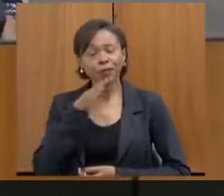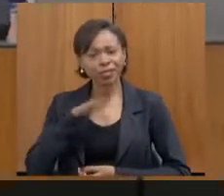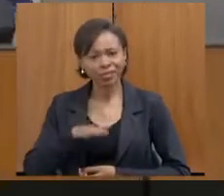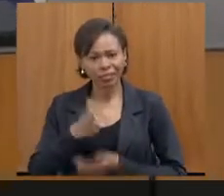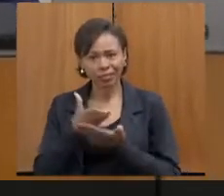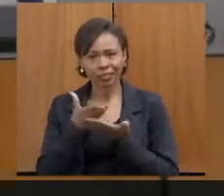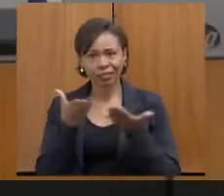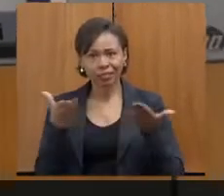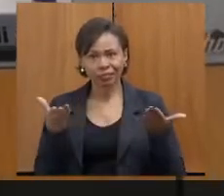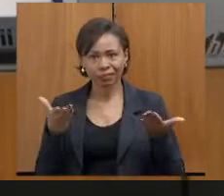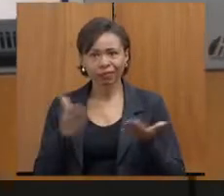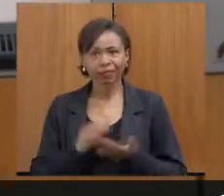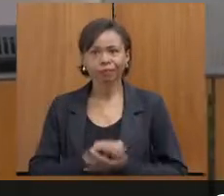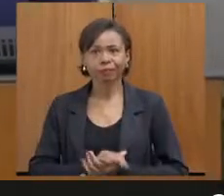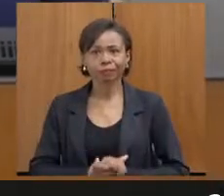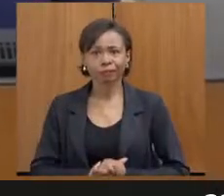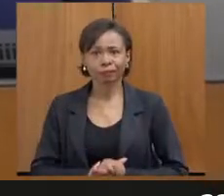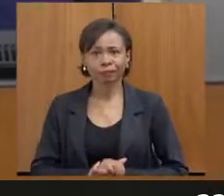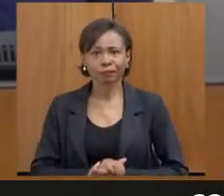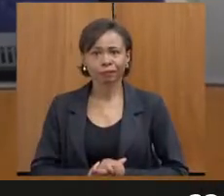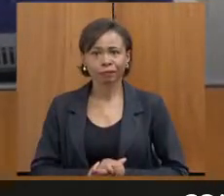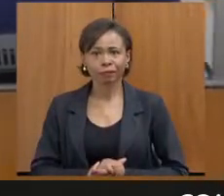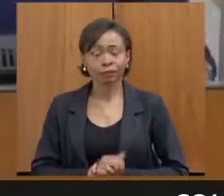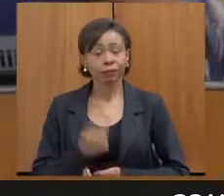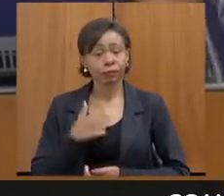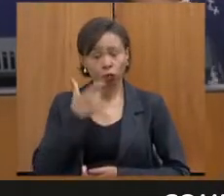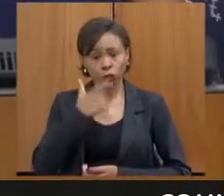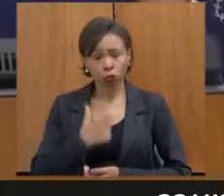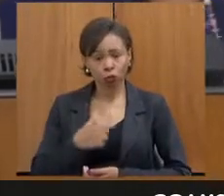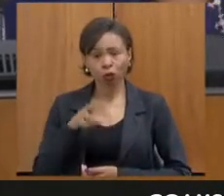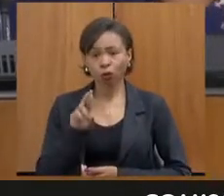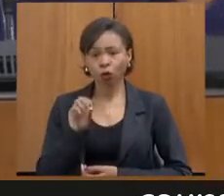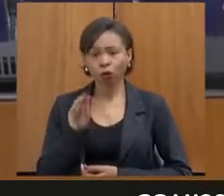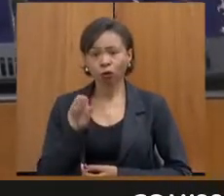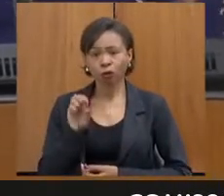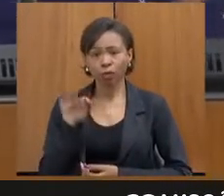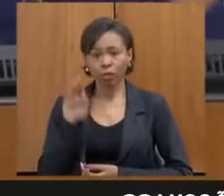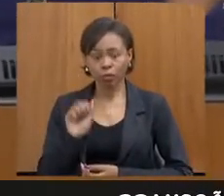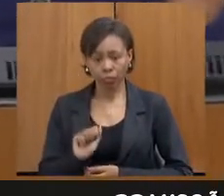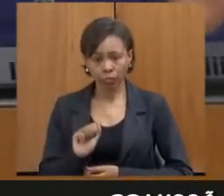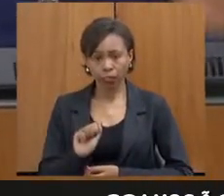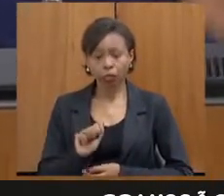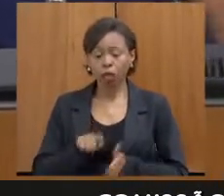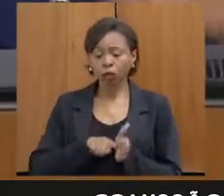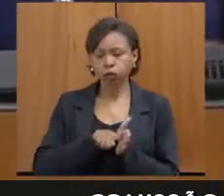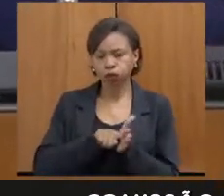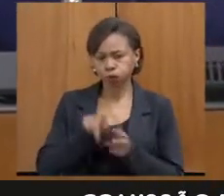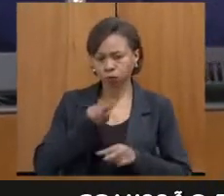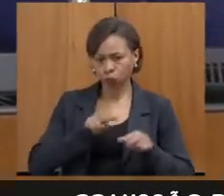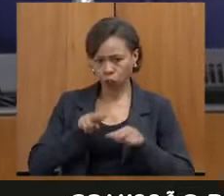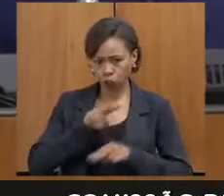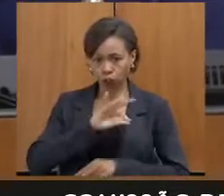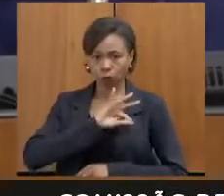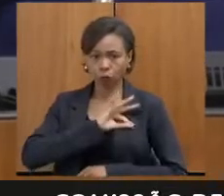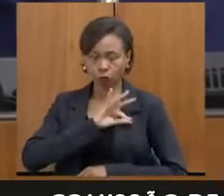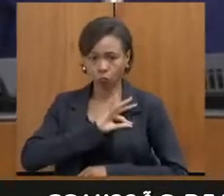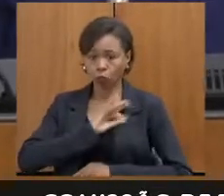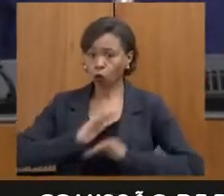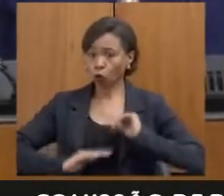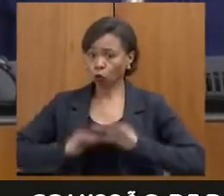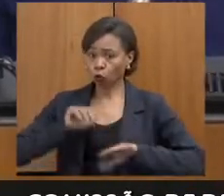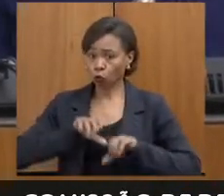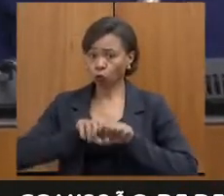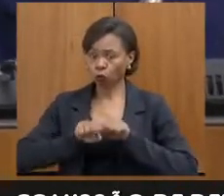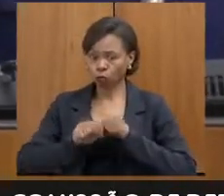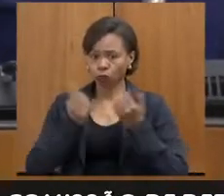a todas e todos também. Eu sou a Roberta, sou investigadora de polícia, tenho formação em psicologia, tenho uma